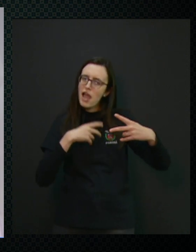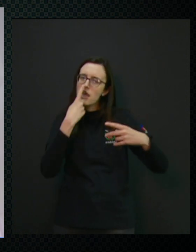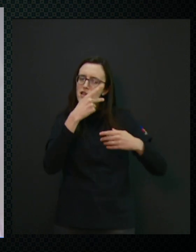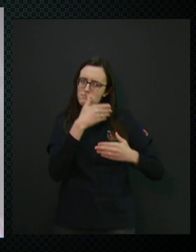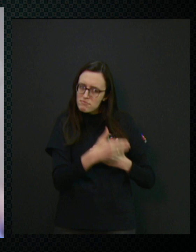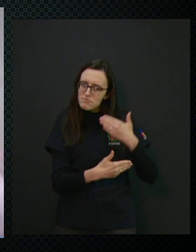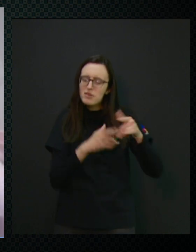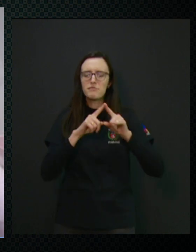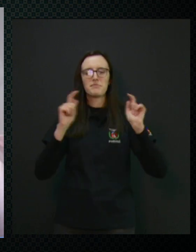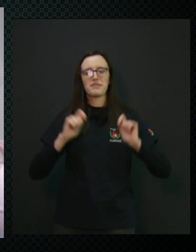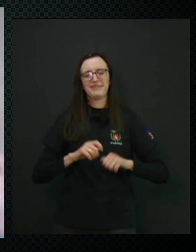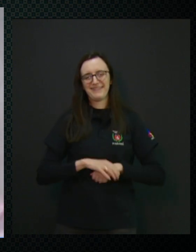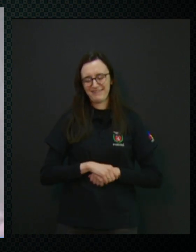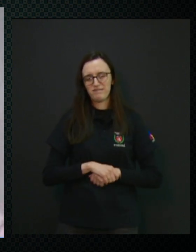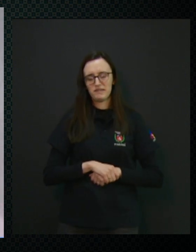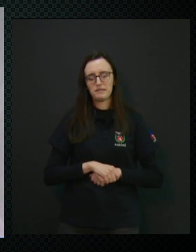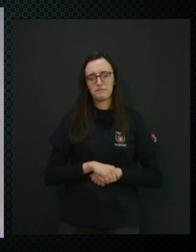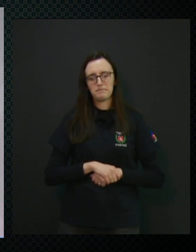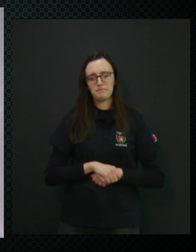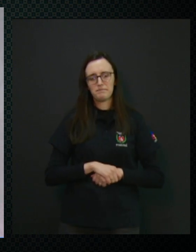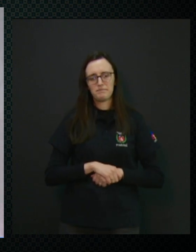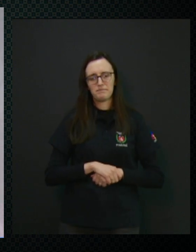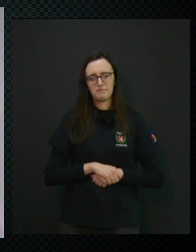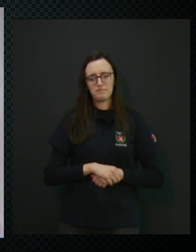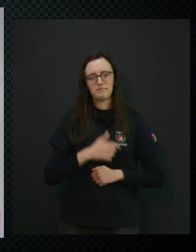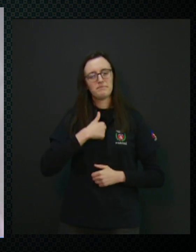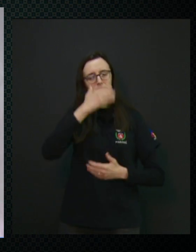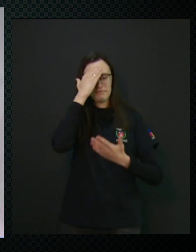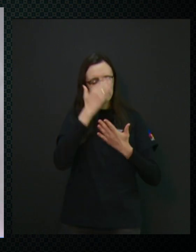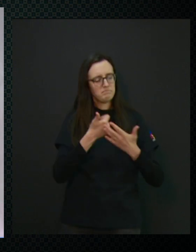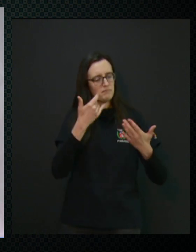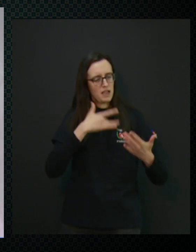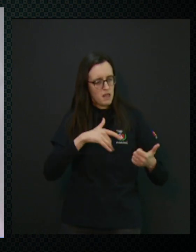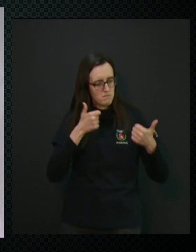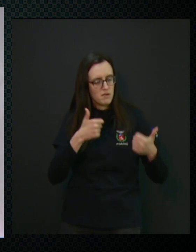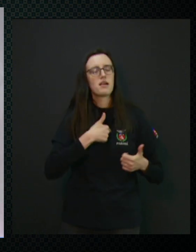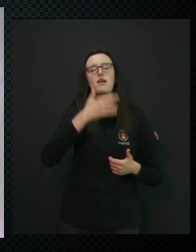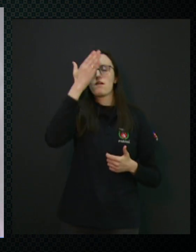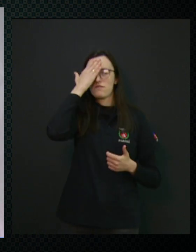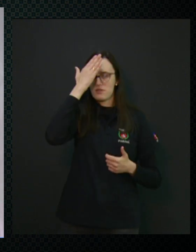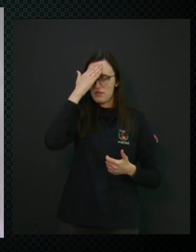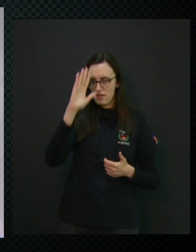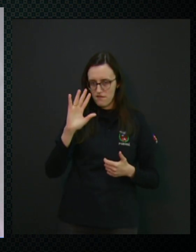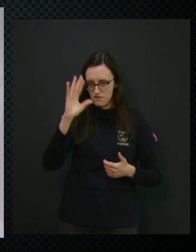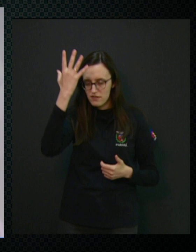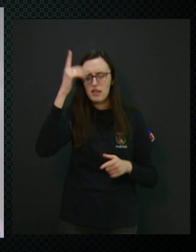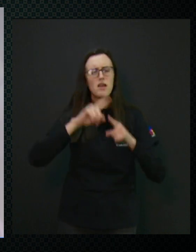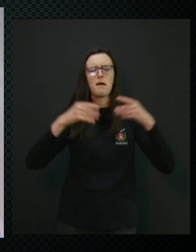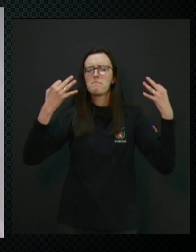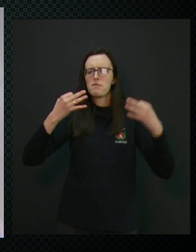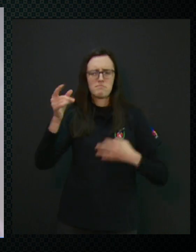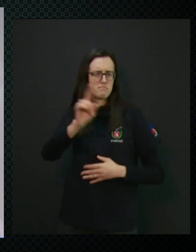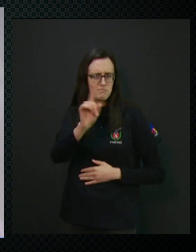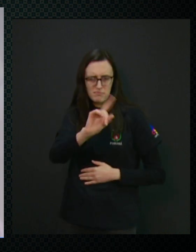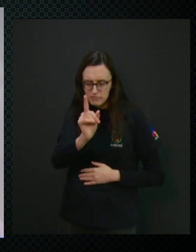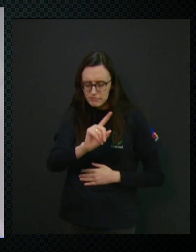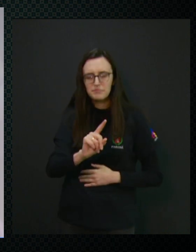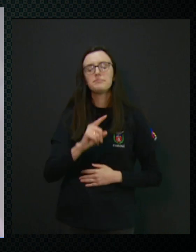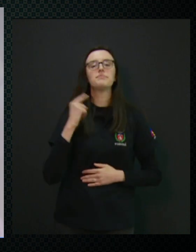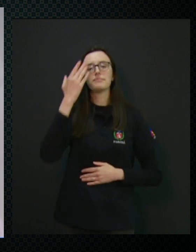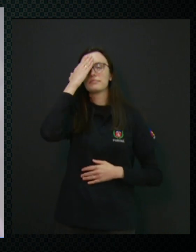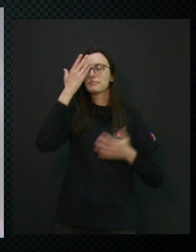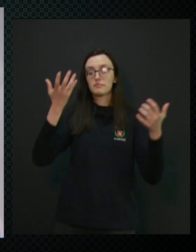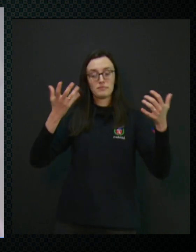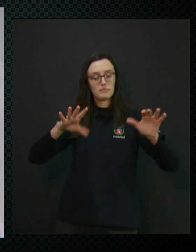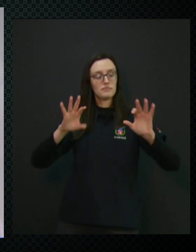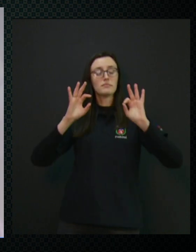Então, eu acho assim, que vale a pena, acontecem, como eu disse, não é que seja perfeito, que a inclusão